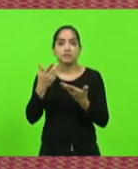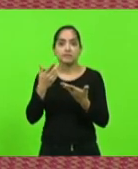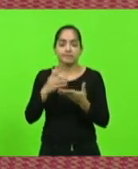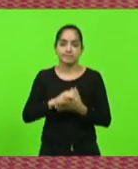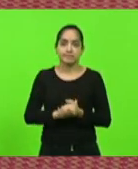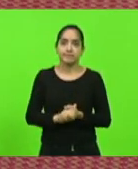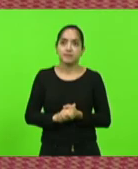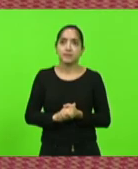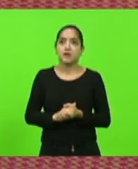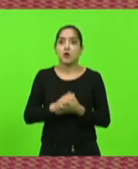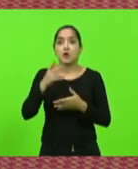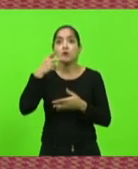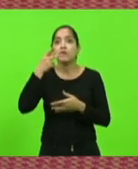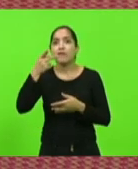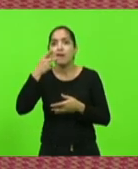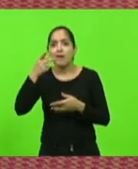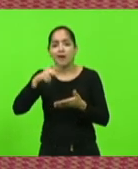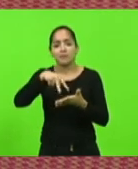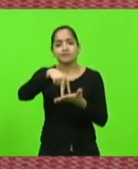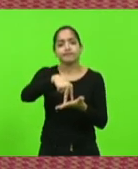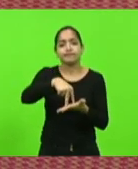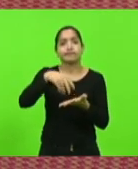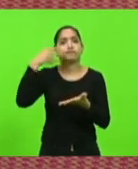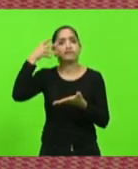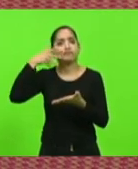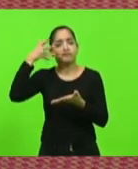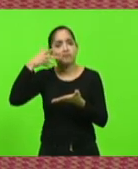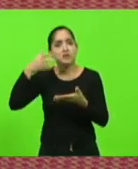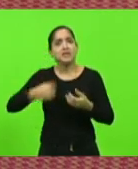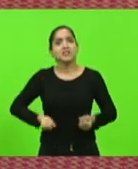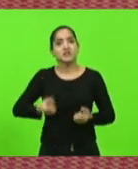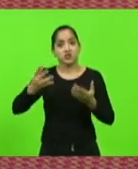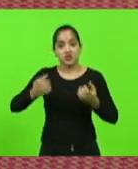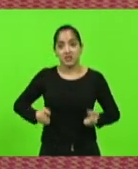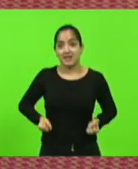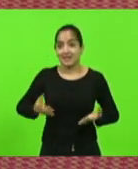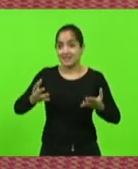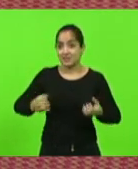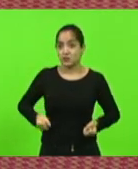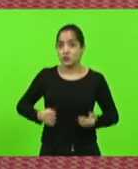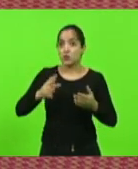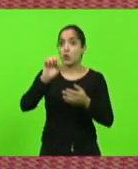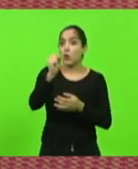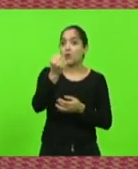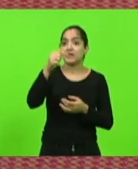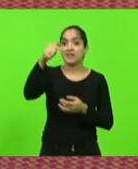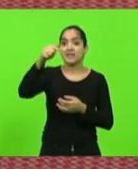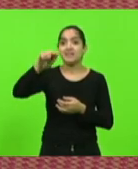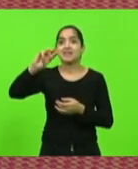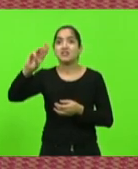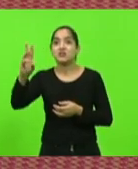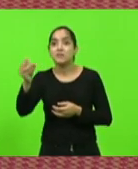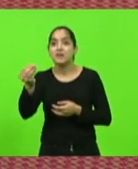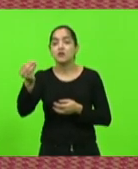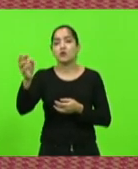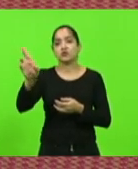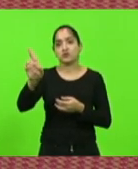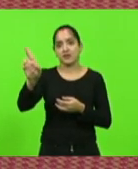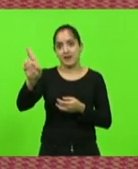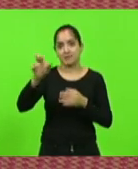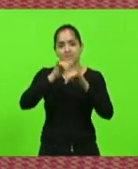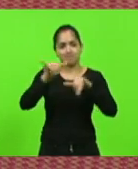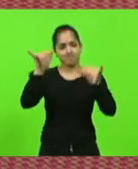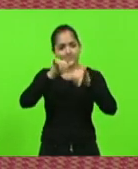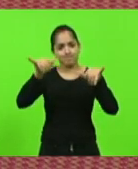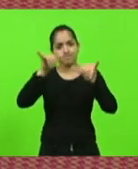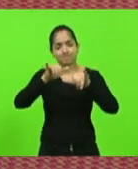o que é falado aqui nessa tribuna, porque já gastou 87 milhões de reais em propaganda e publicidade. tem que ser